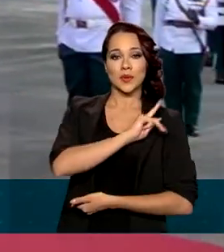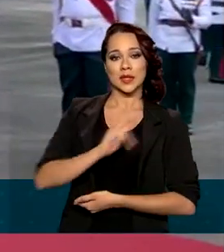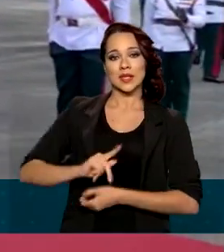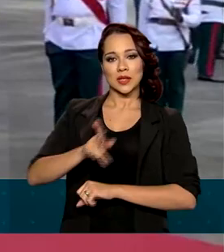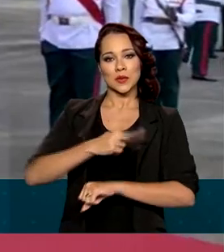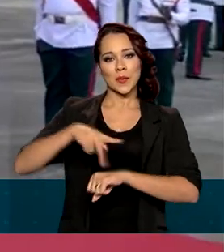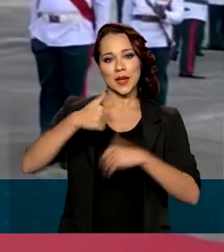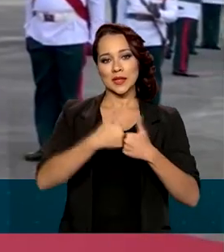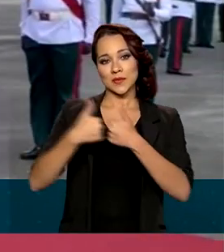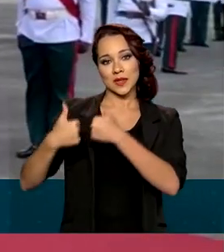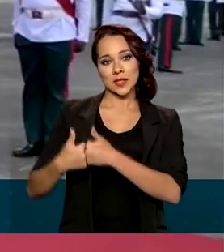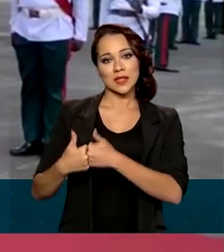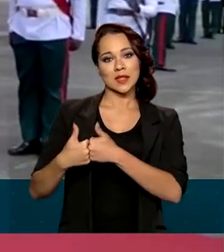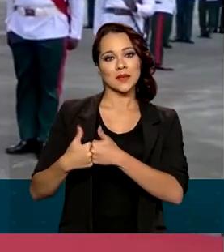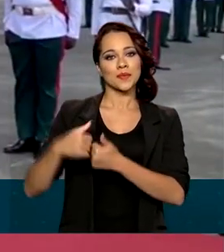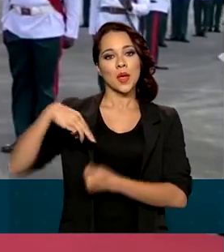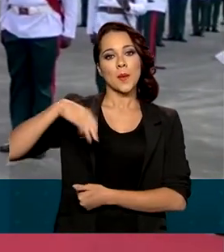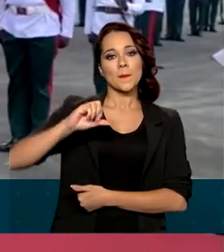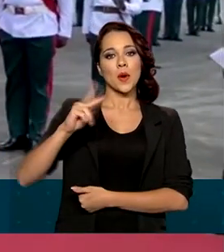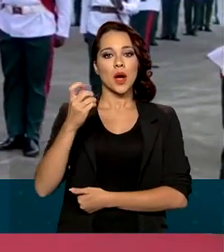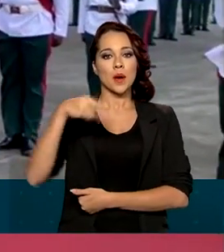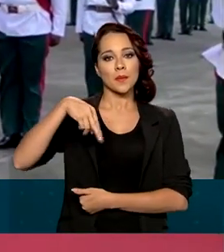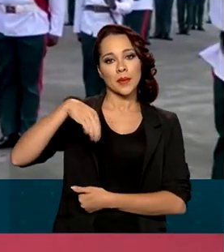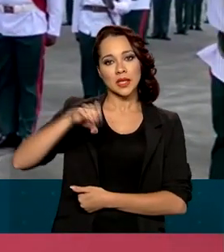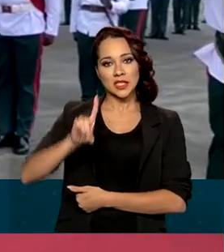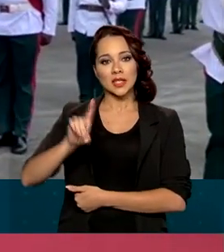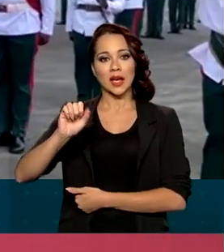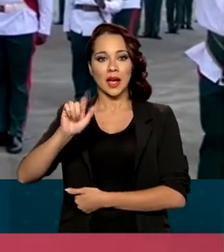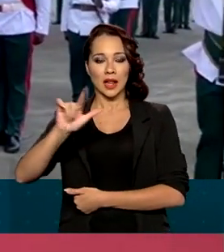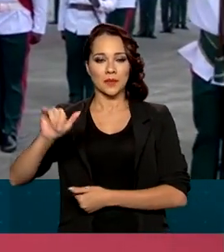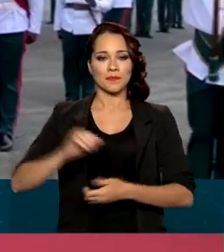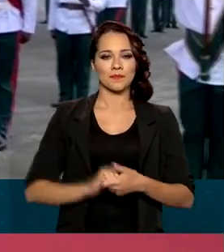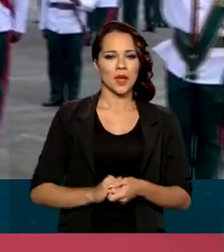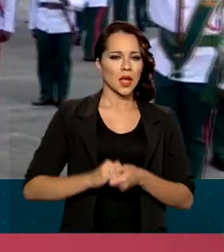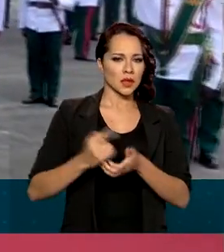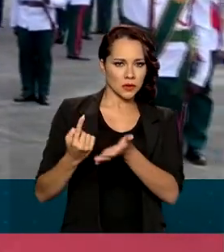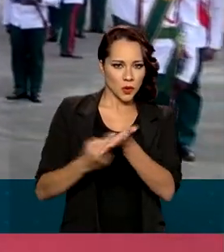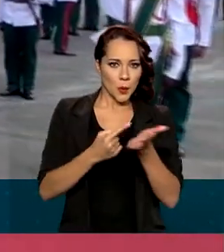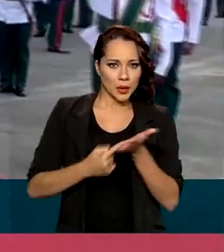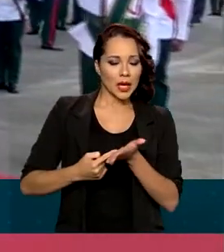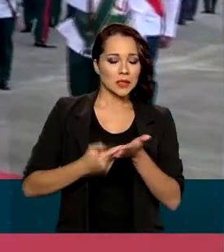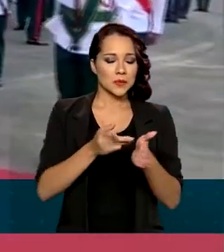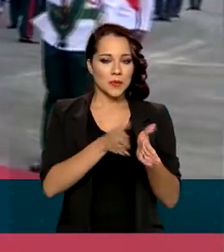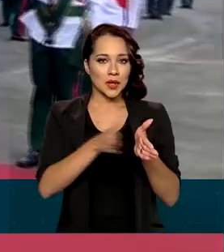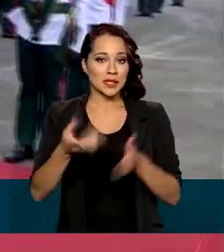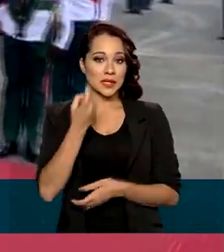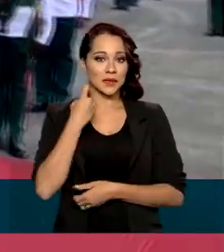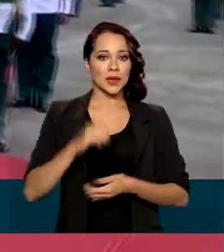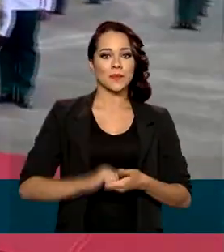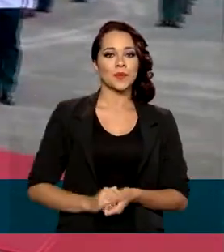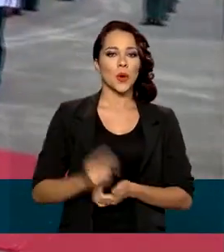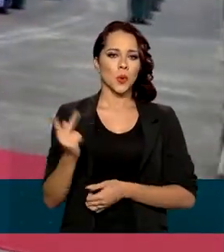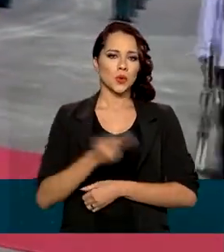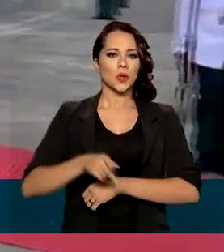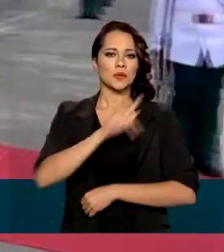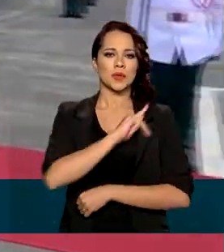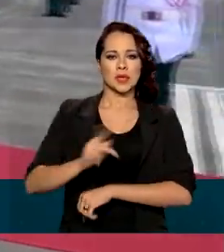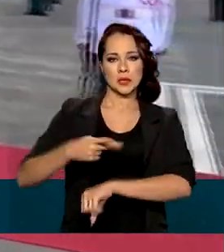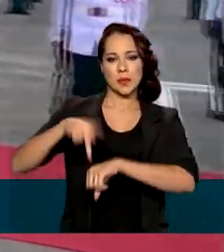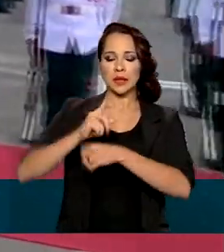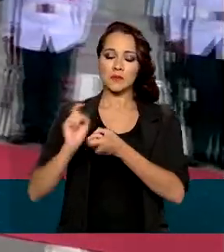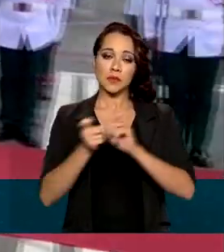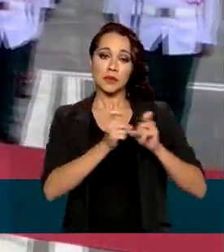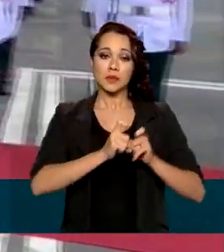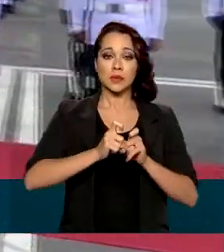do país vizinho, Mohamed Ali. Durante os encontros, ao longo desta sexta-feira, os chefes de Estado vão discutir